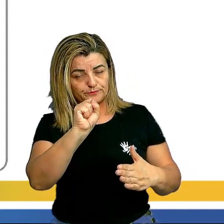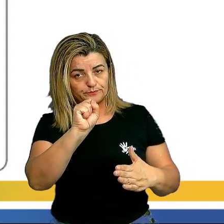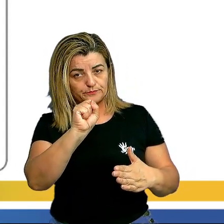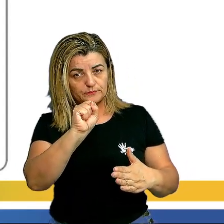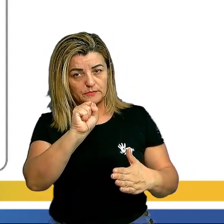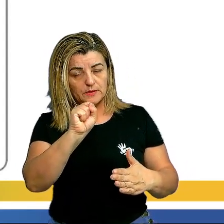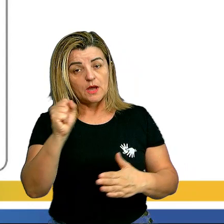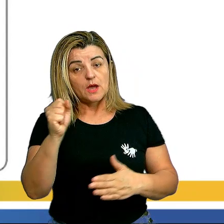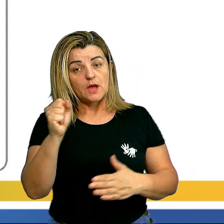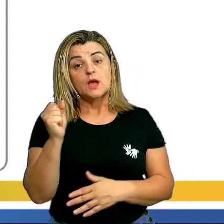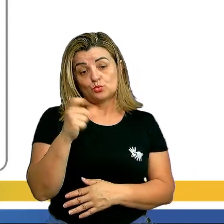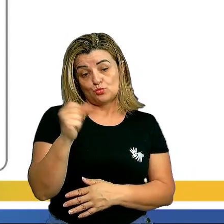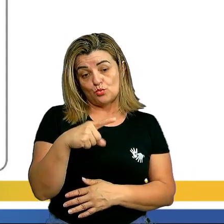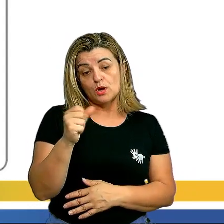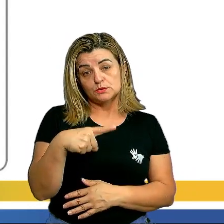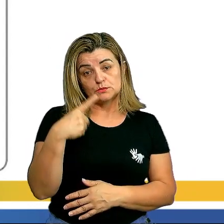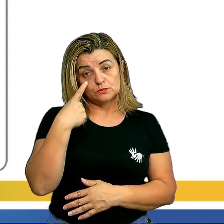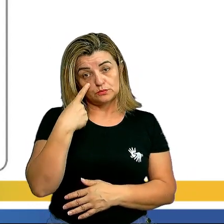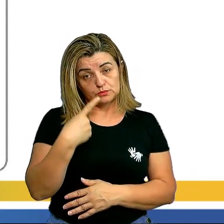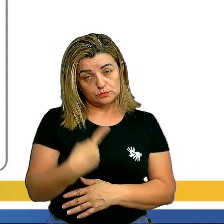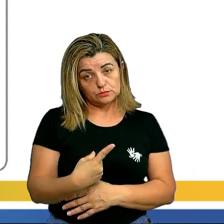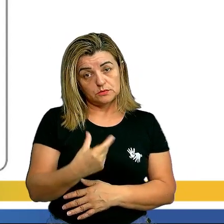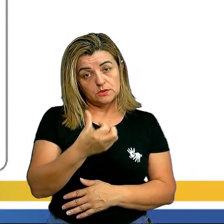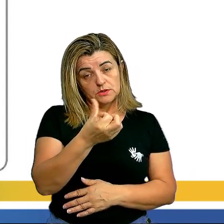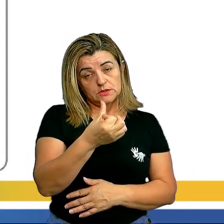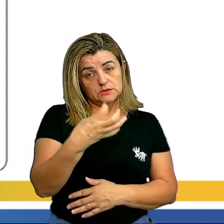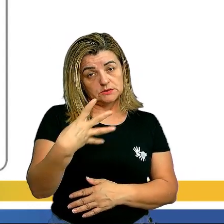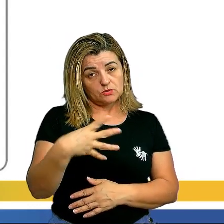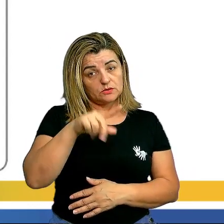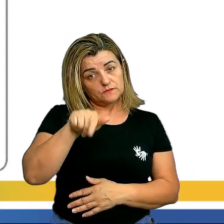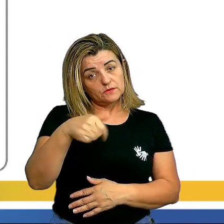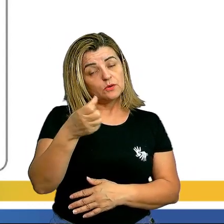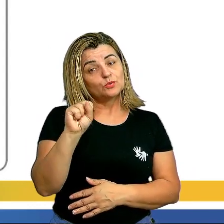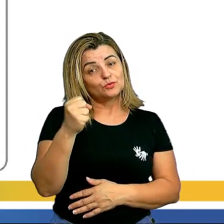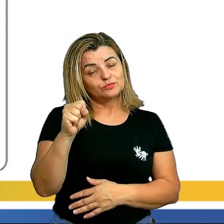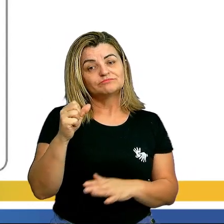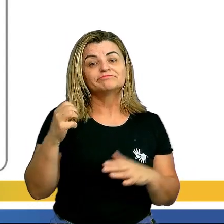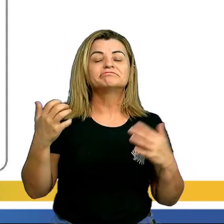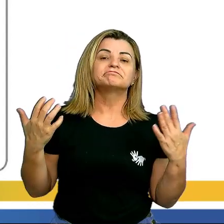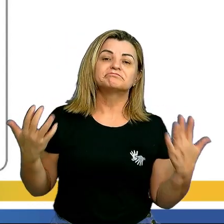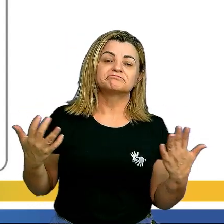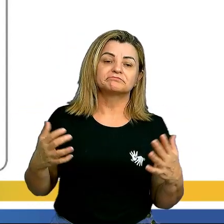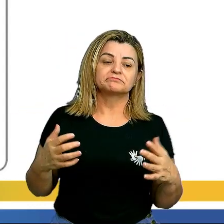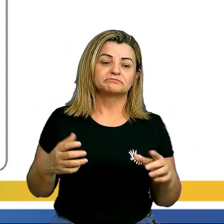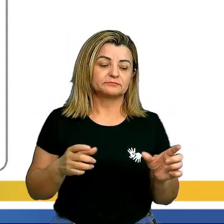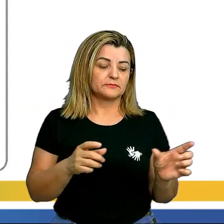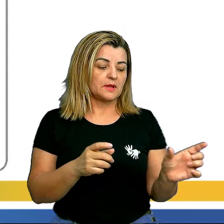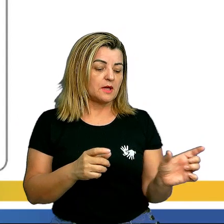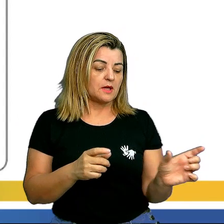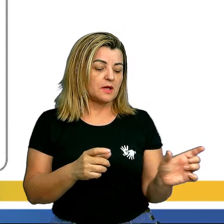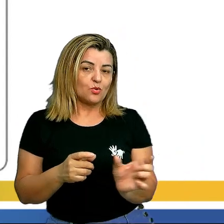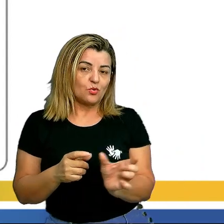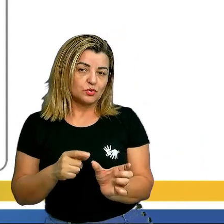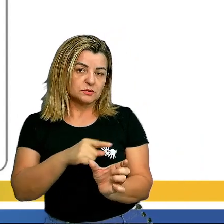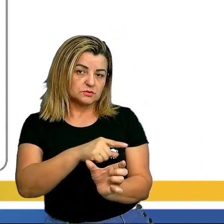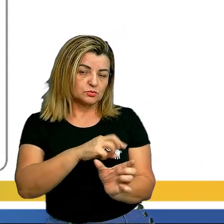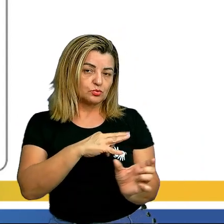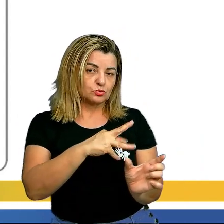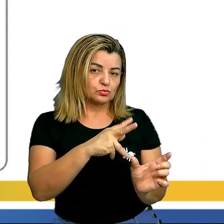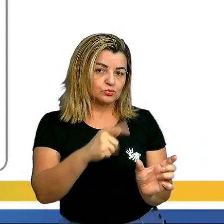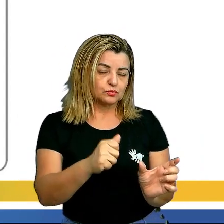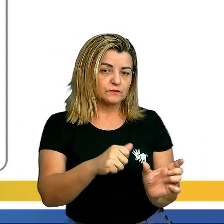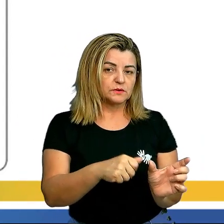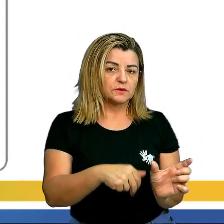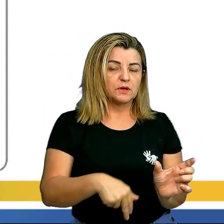E no azul, nós vamos ter 64,8. Então assim ele vai servir todos esses dados pro